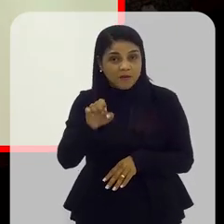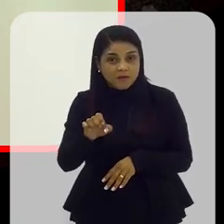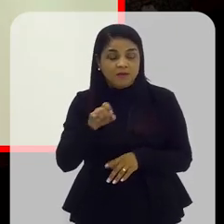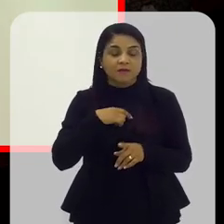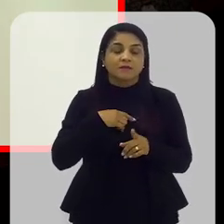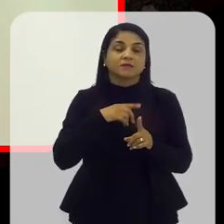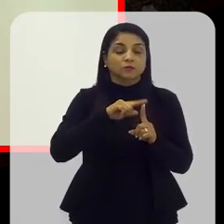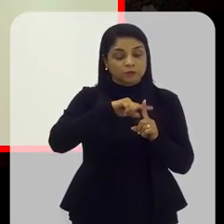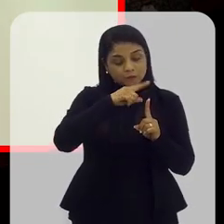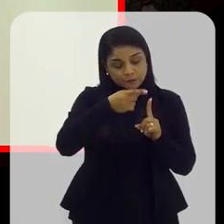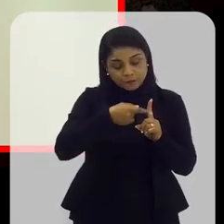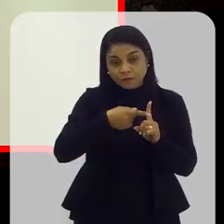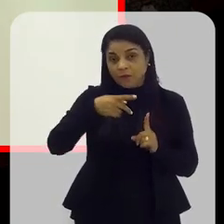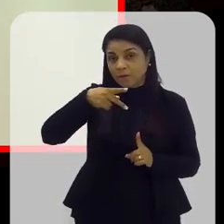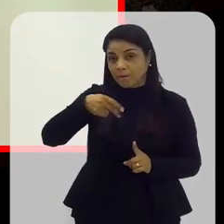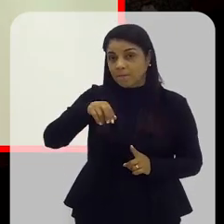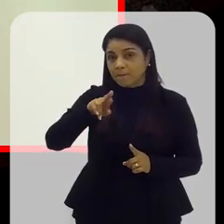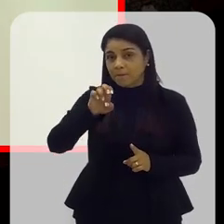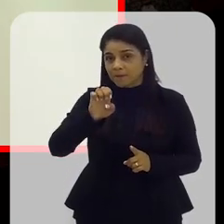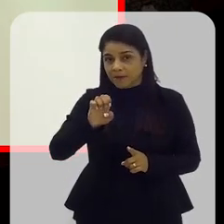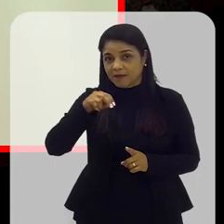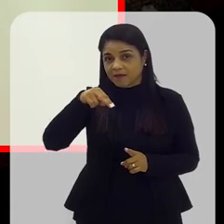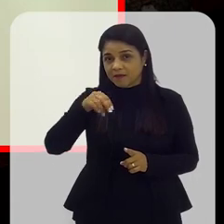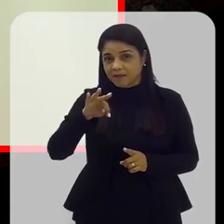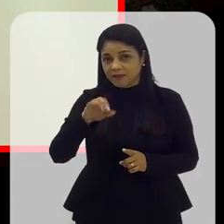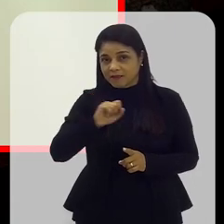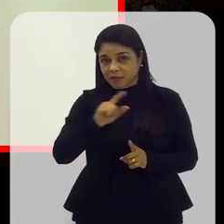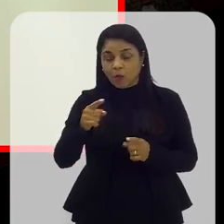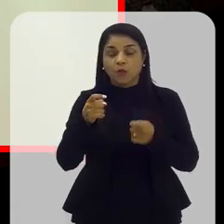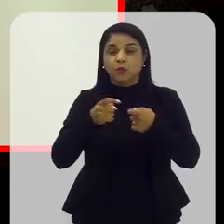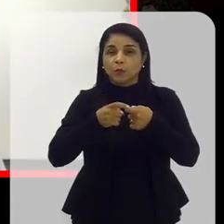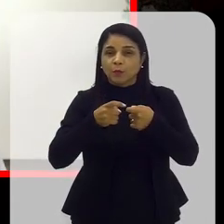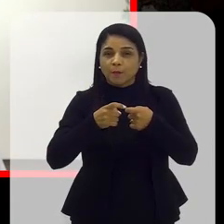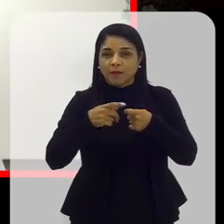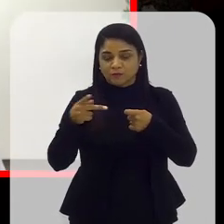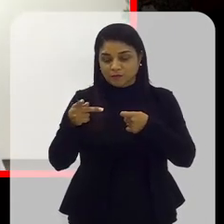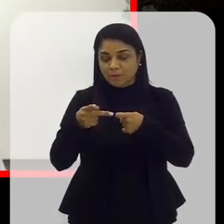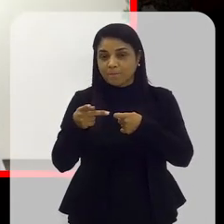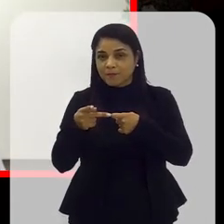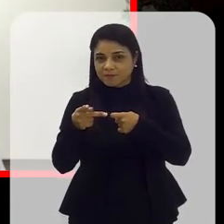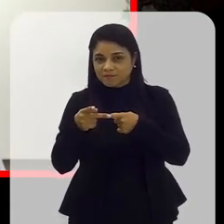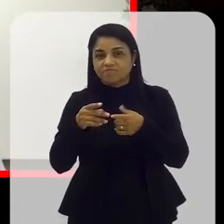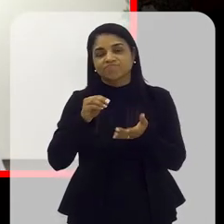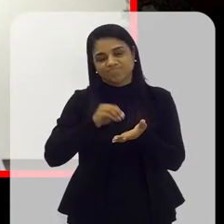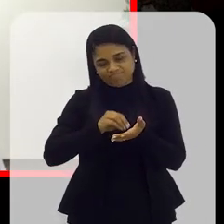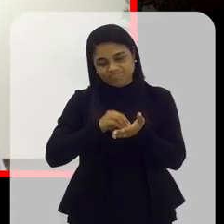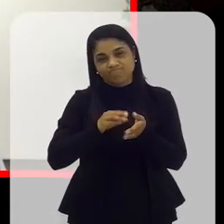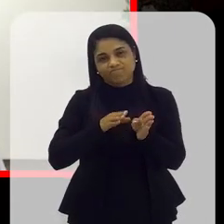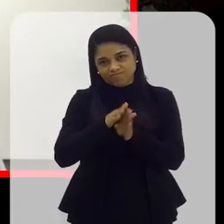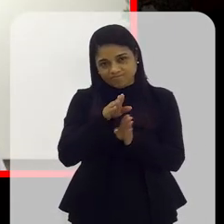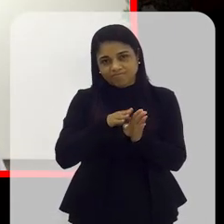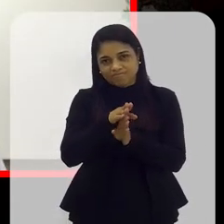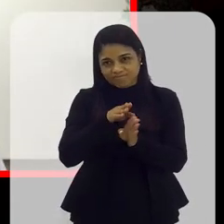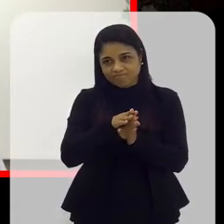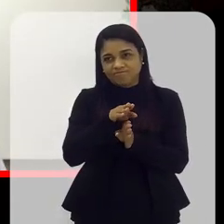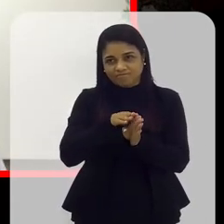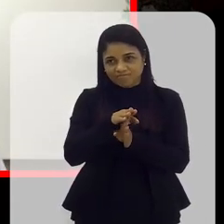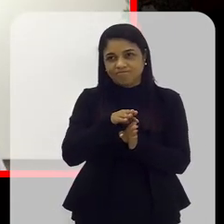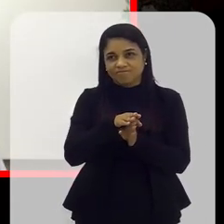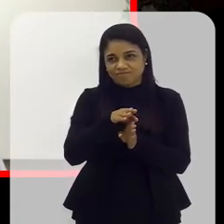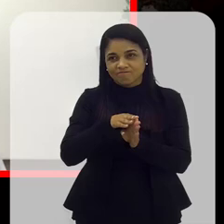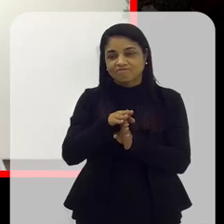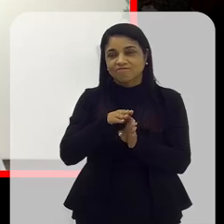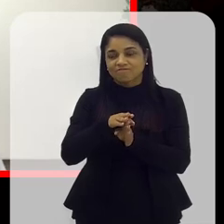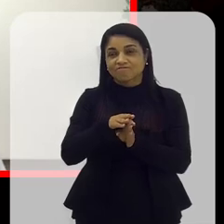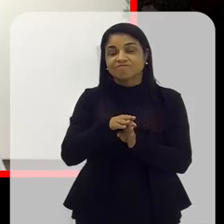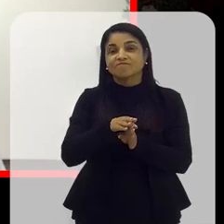mãe, na educação do pré-natal e do pediatra mesmo nessa orientação. Perfeito. É aquela